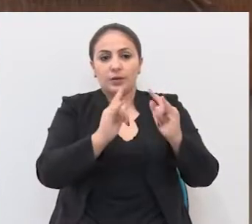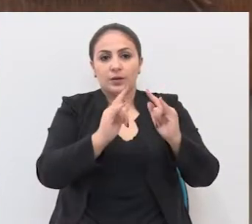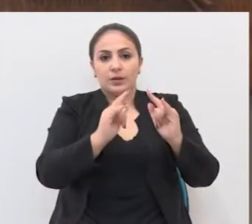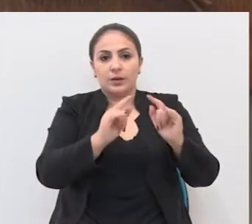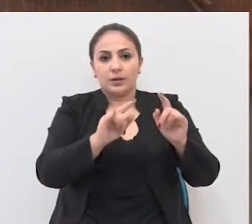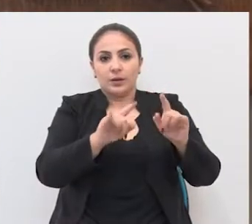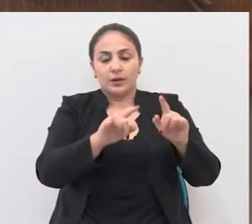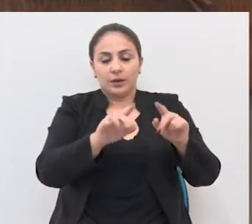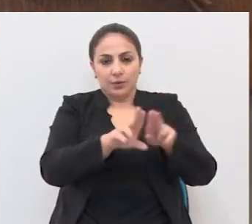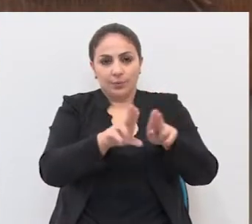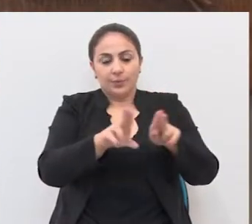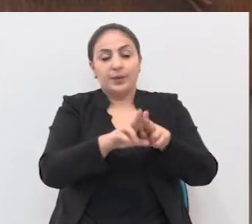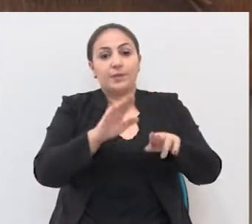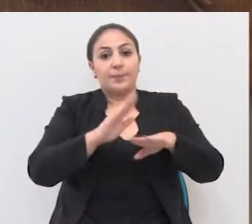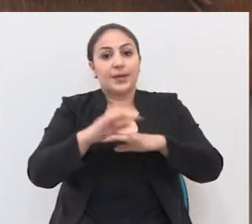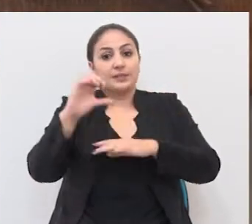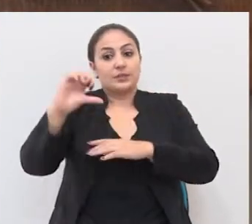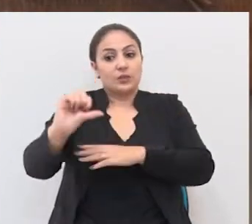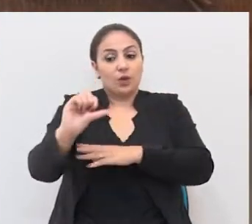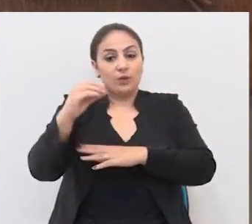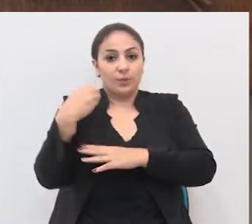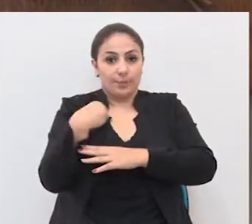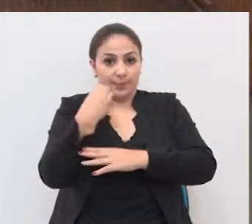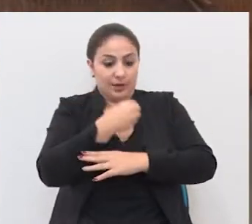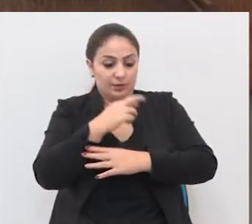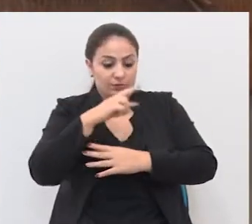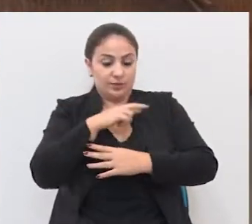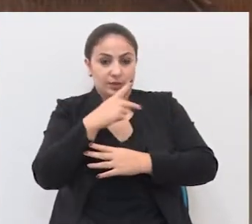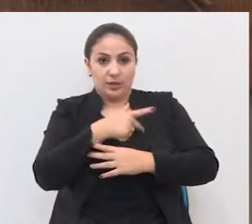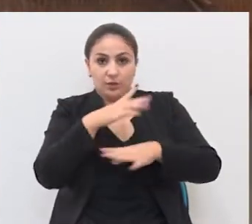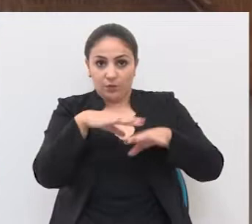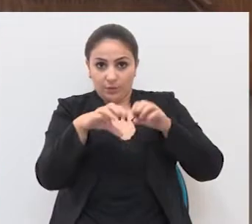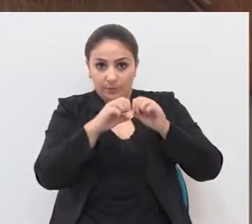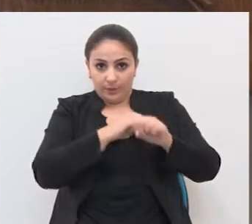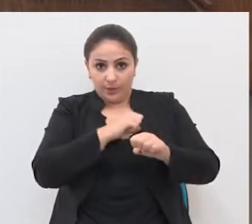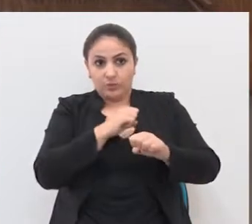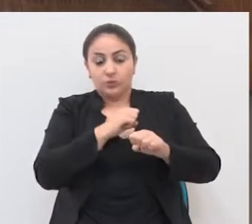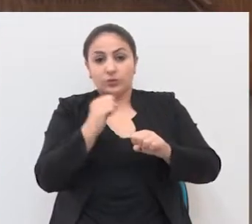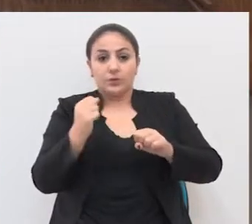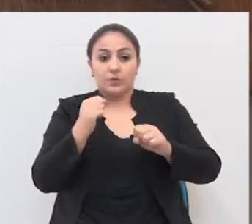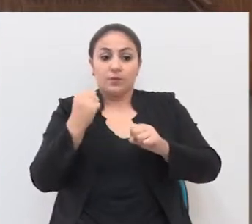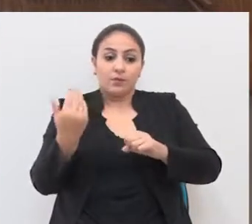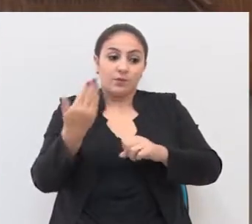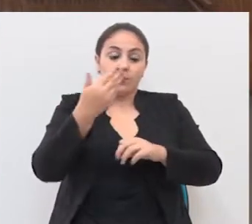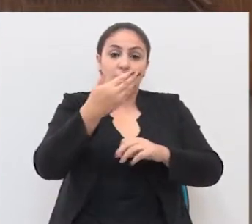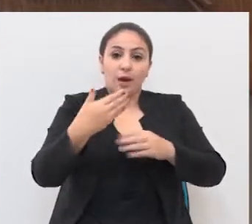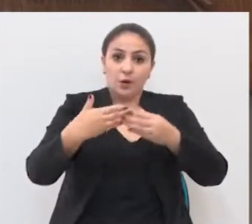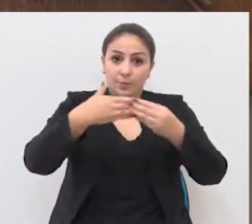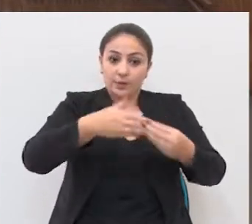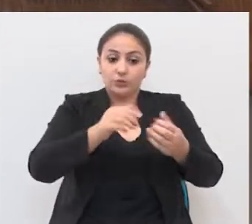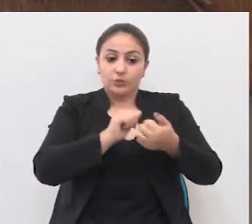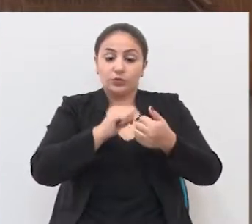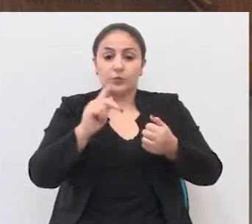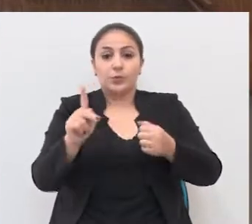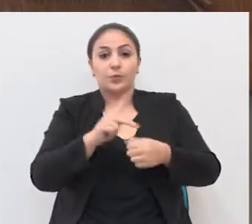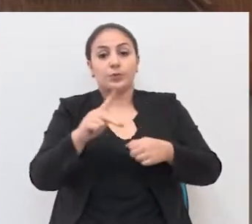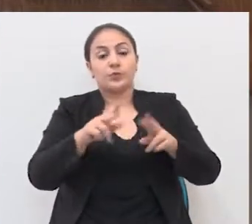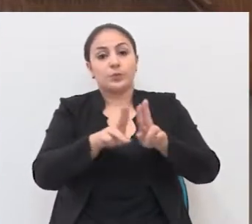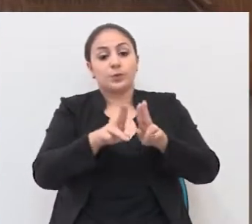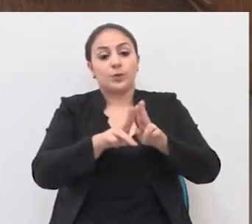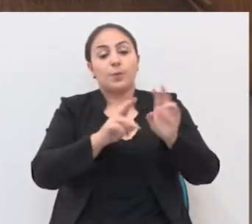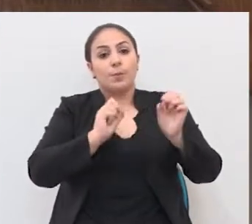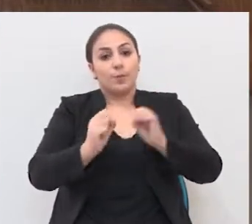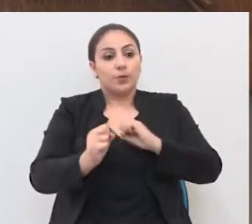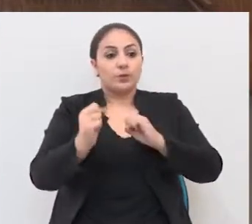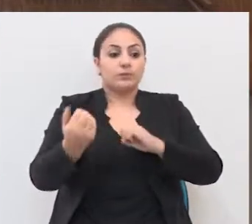mais nove médicos residentes, médicos veterinários formados, residentes, supervisionados pelos